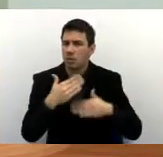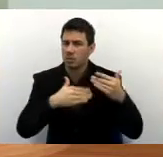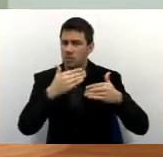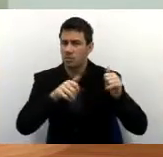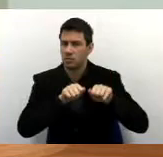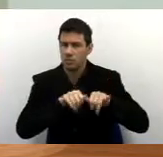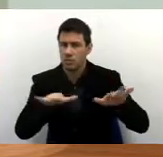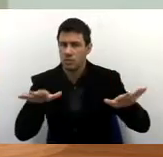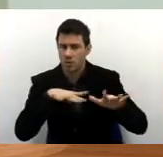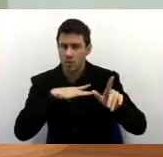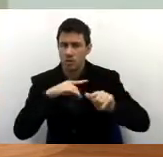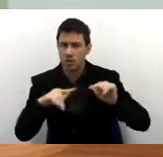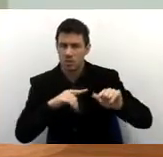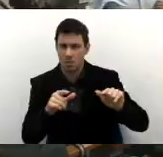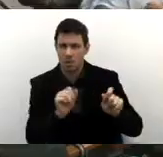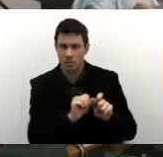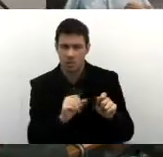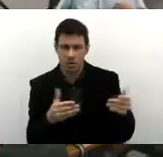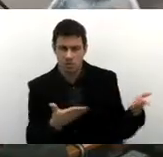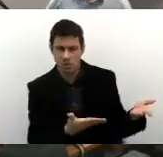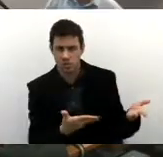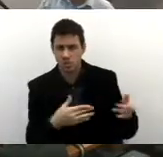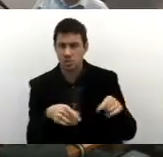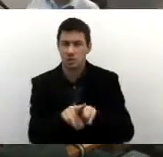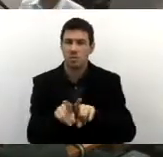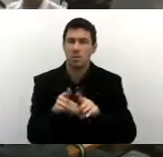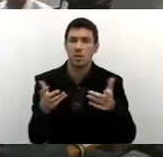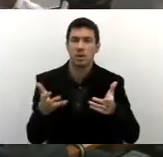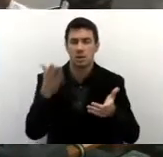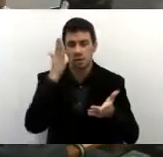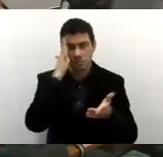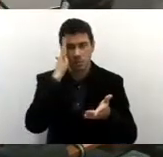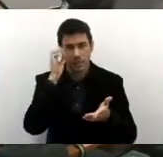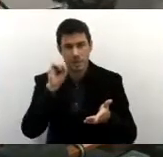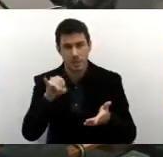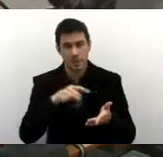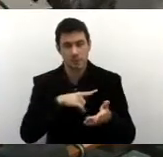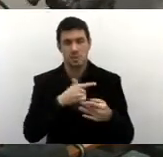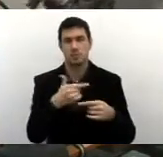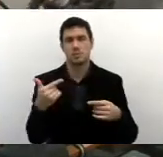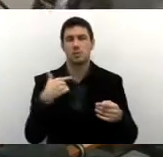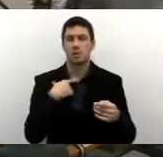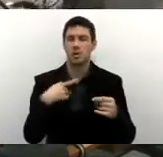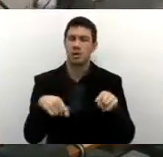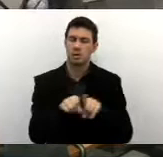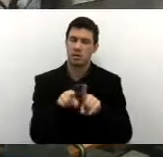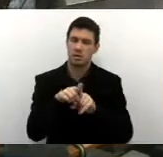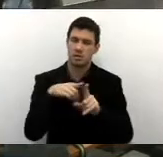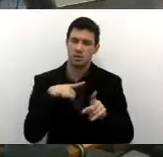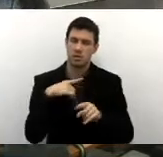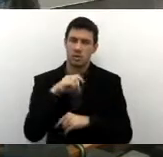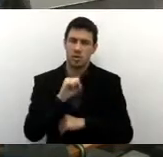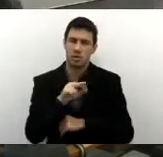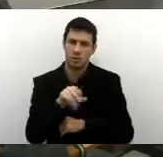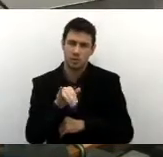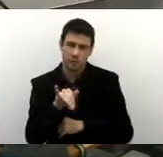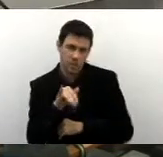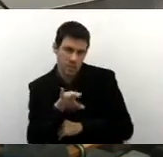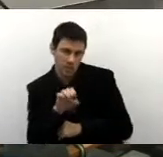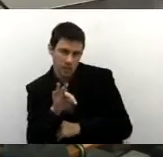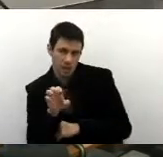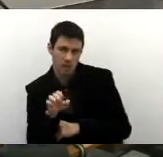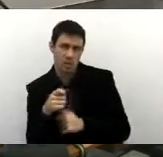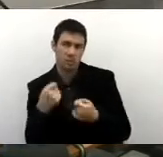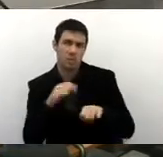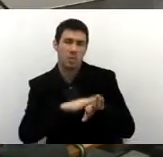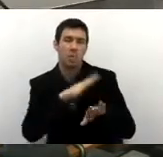o trabalho que vocês desenvolvem. E gostaria de saber, se não for suficiente, quanto seria mais necessário e para fazer o